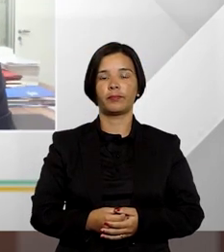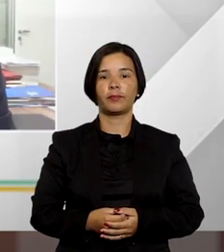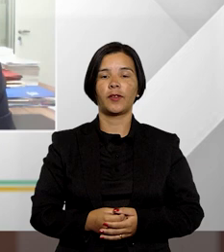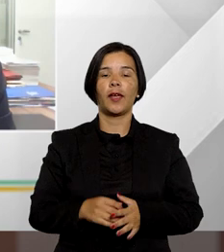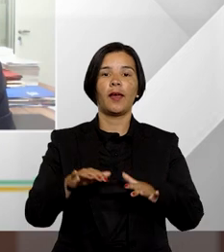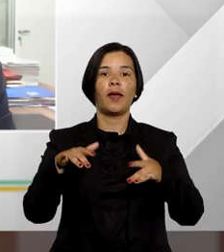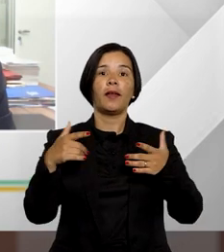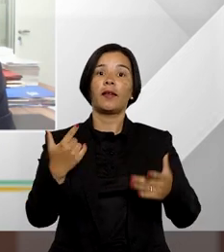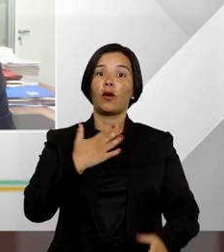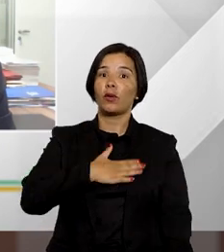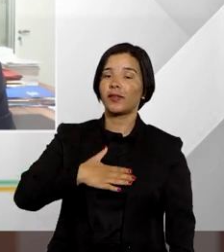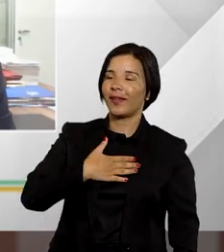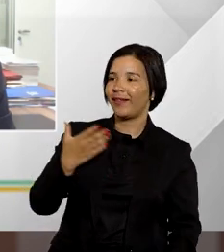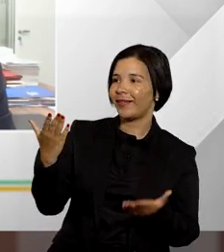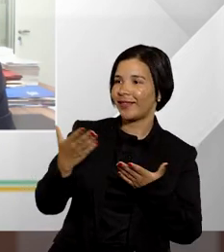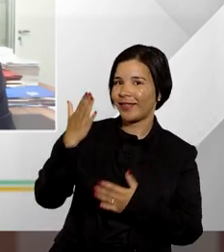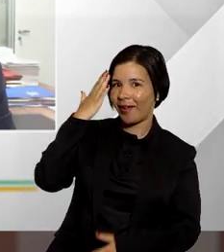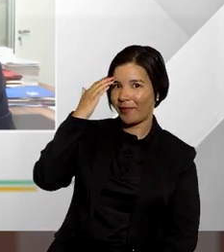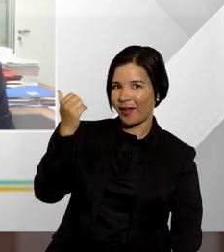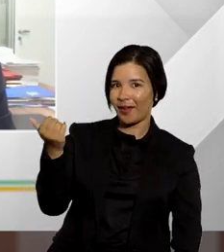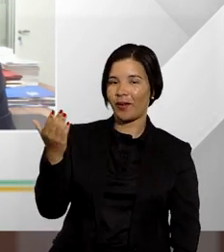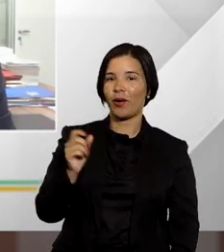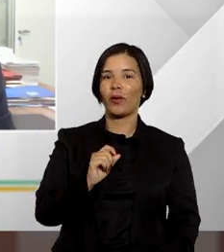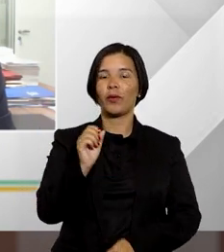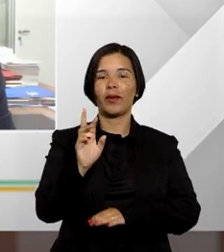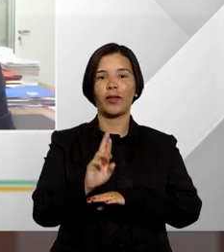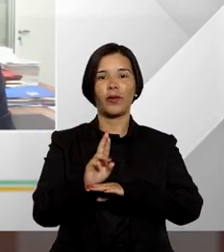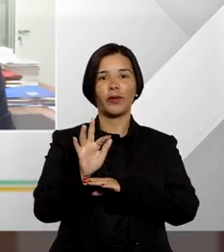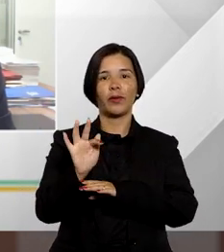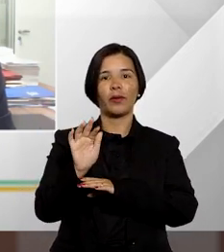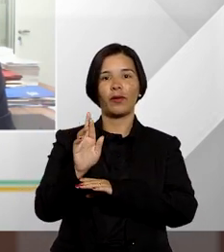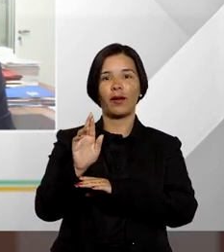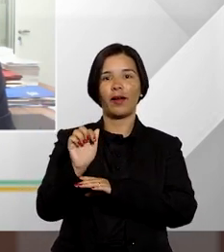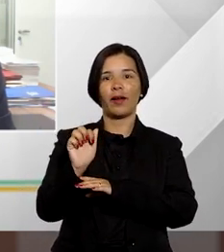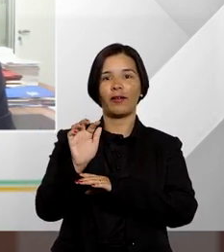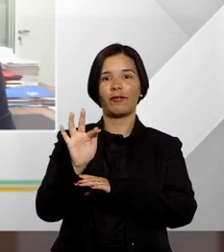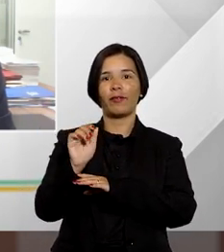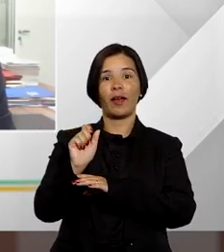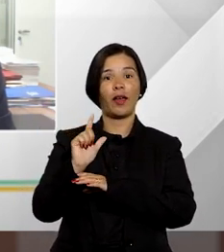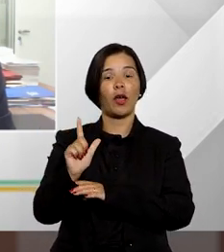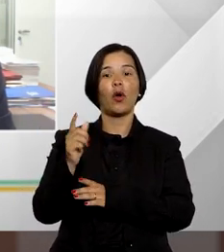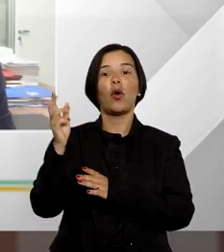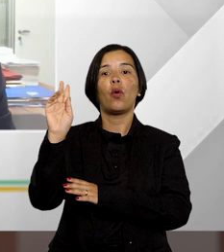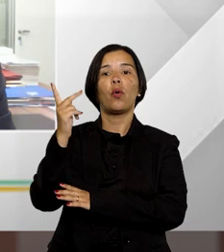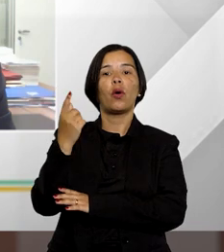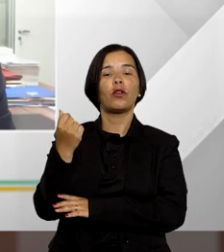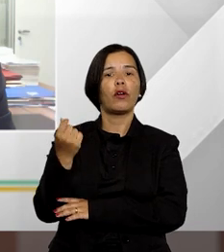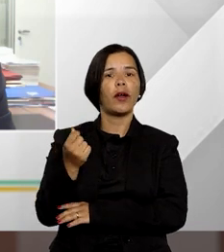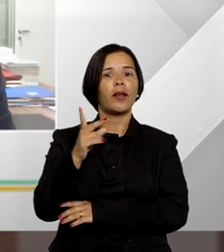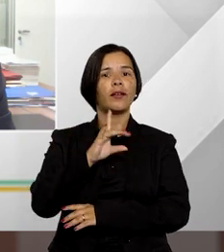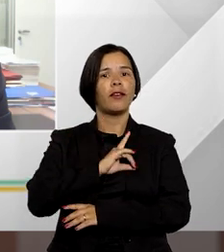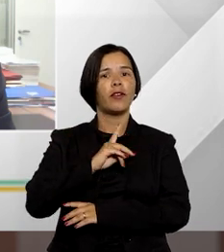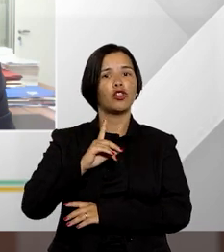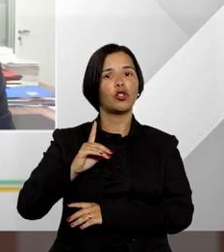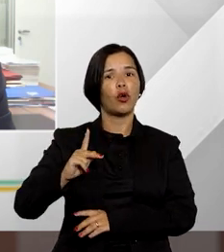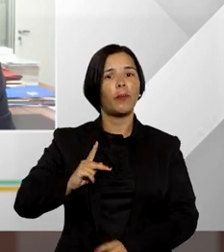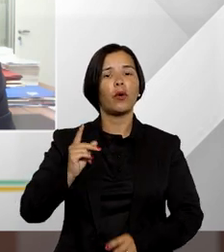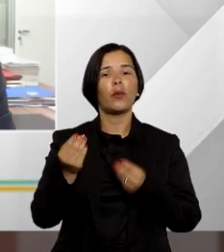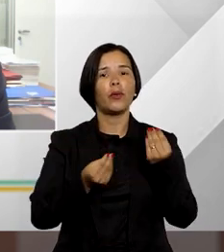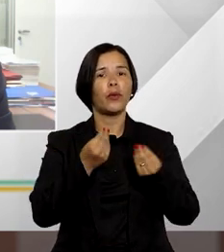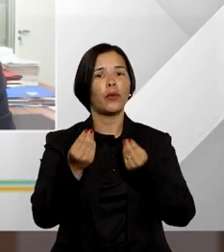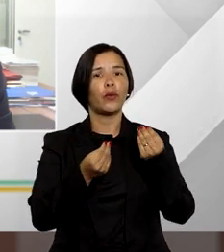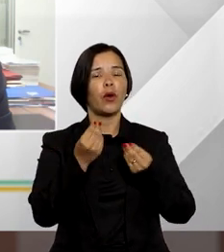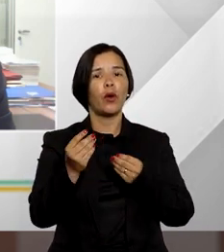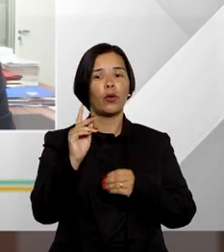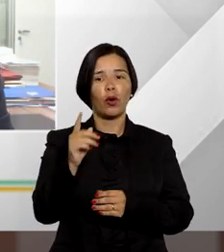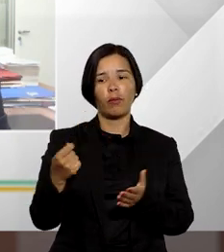eu gostaria então de saber agora do doutor Rafael como é que são fixados os honorários para o defensor da ativa eu sei que o senhor já